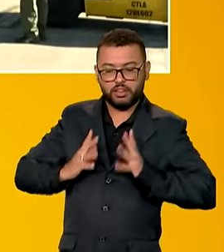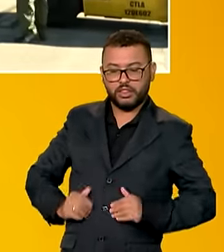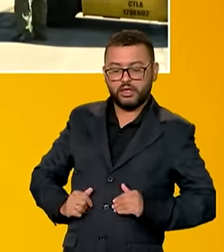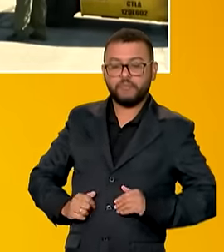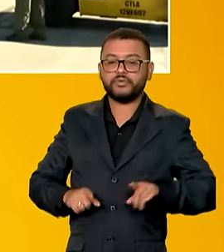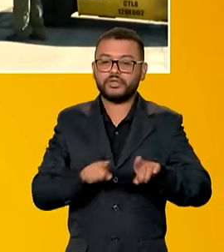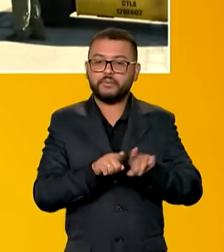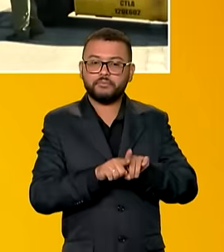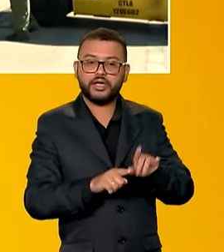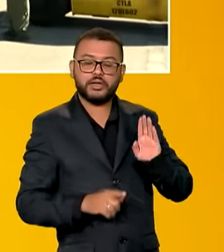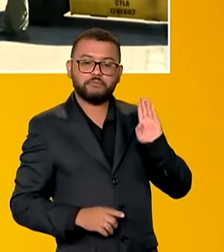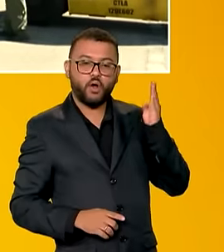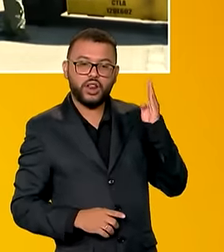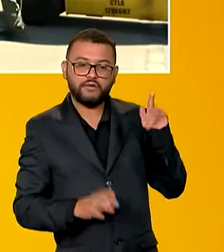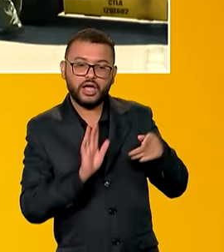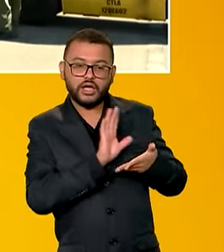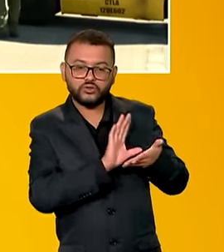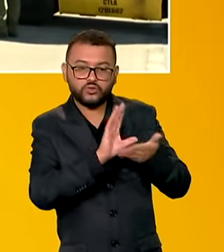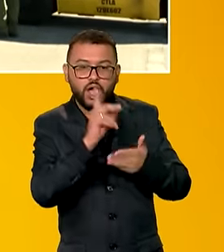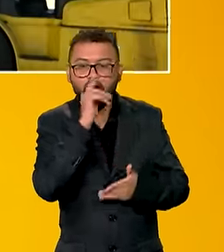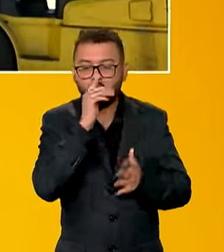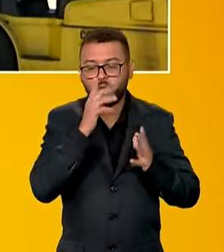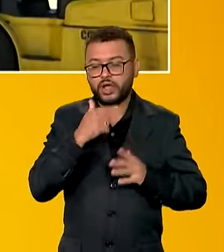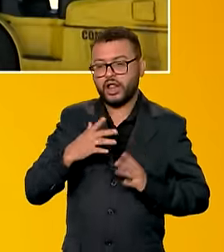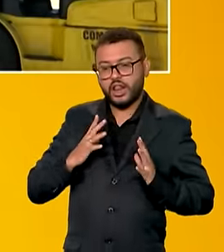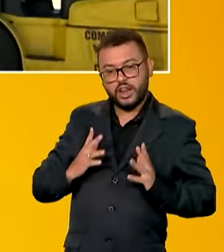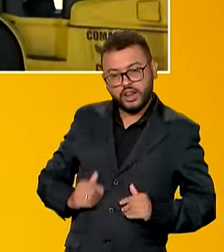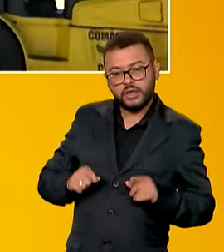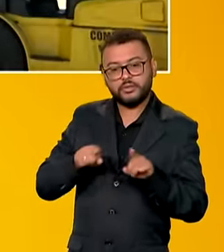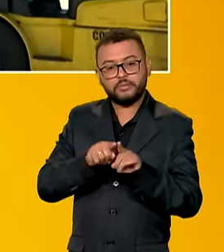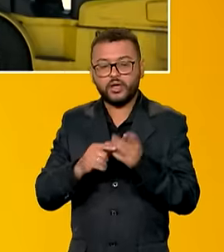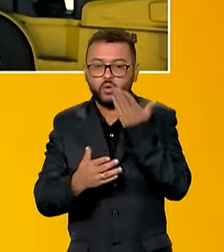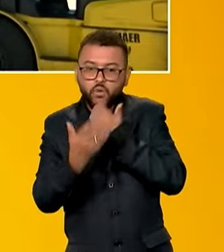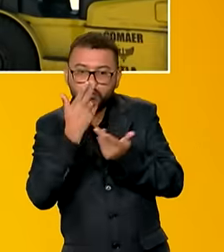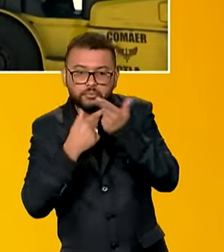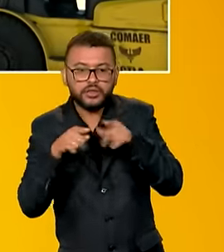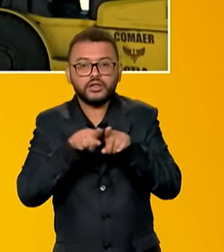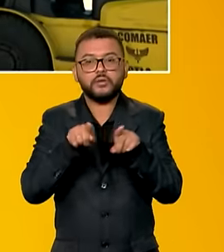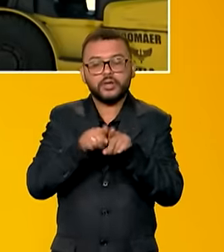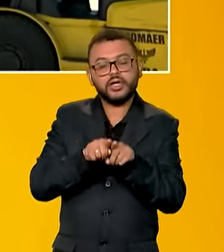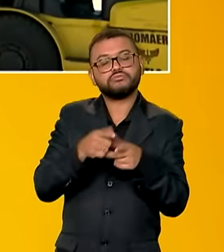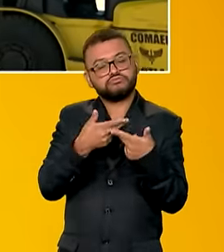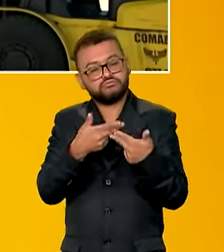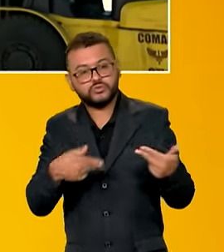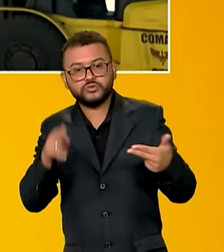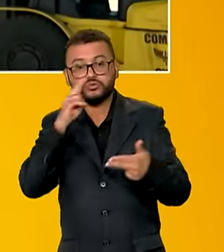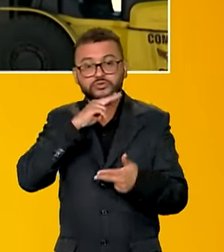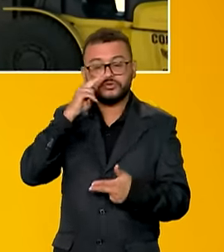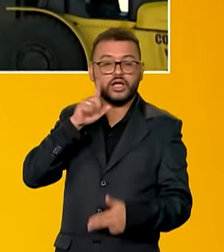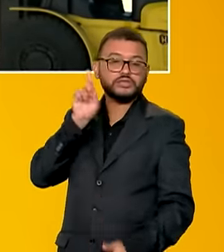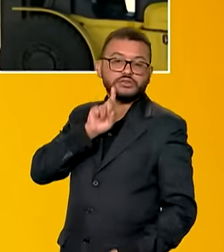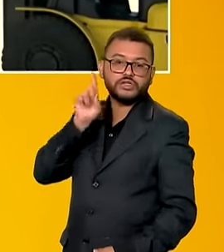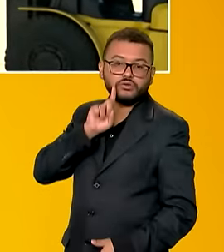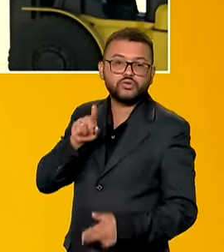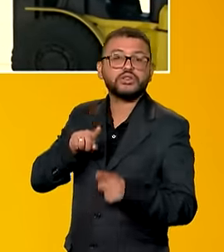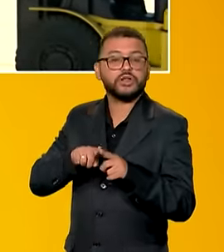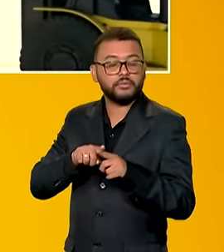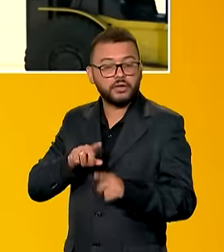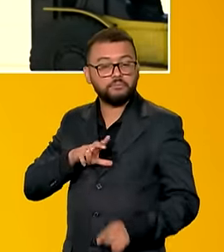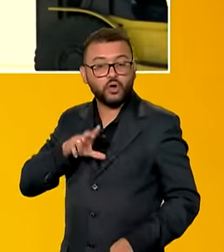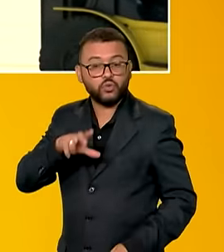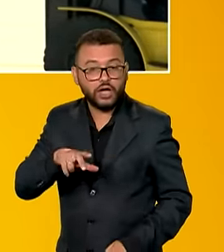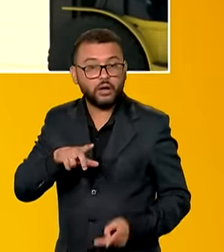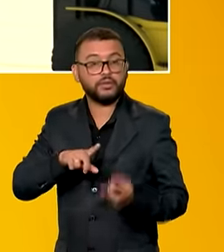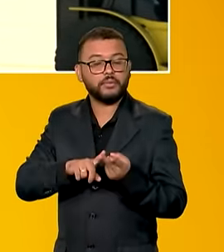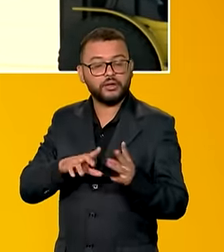doou 60 toneladas de água potável, alimentos e itens emergenciais, os Estados Unidos e Portugal, que juntos,